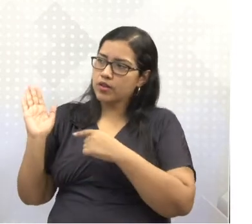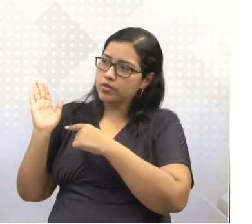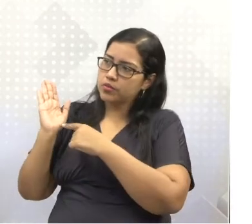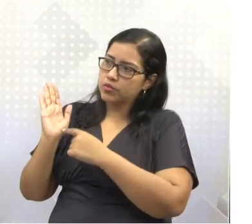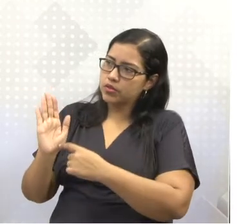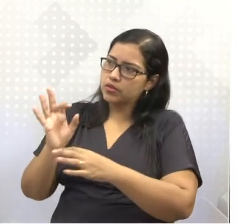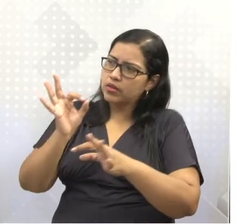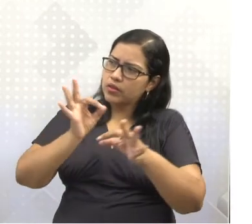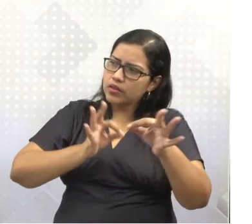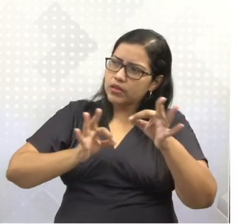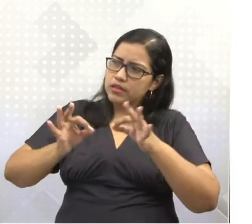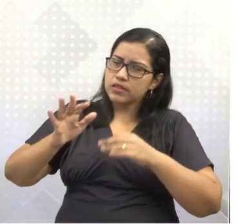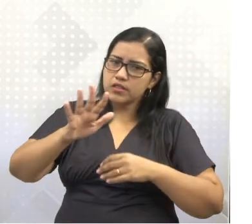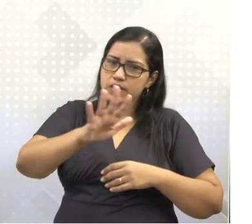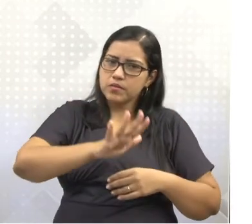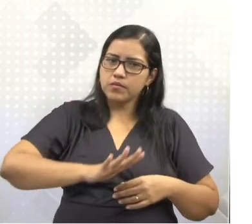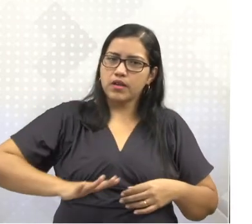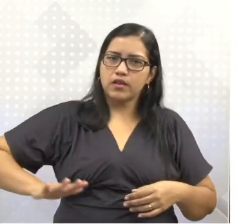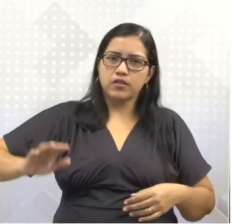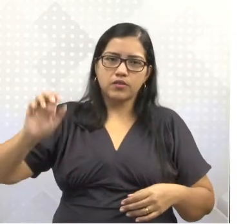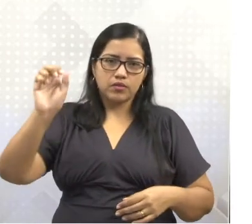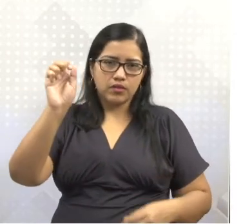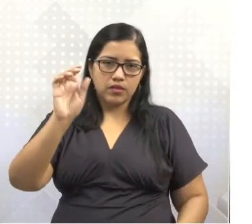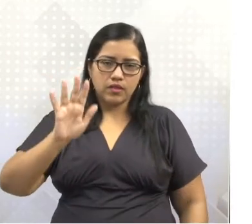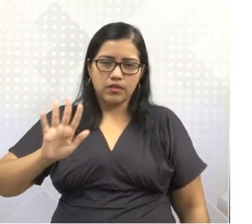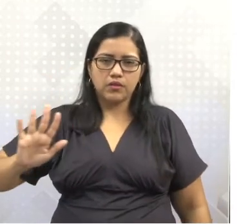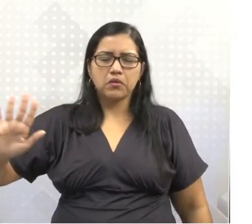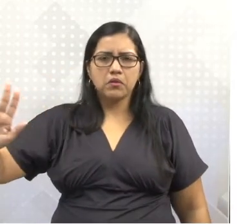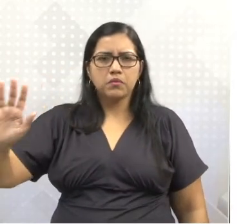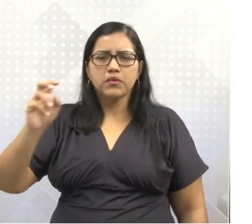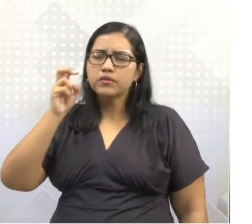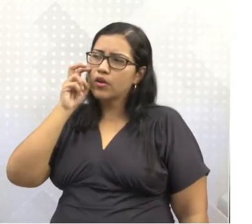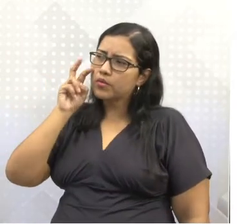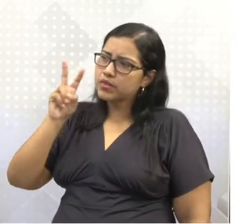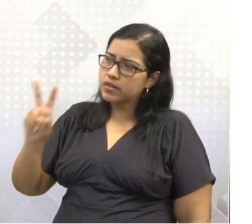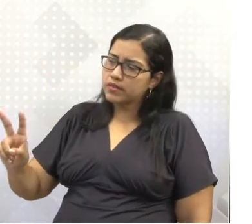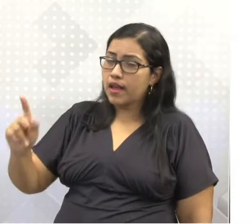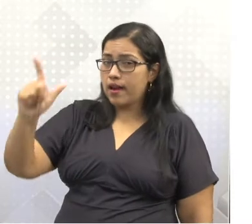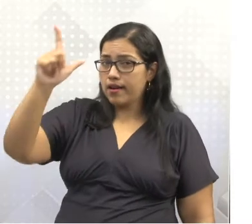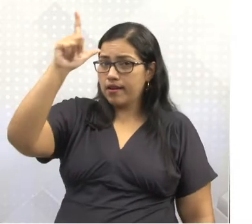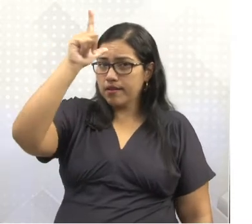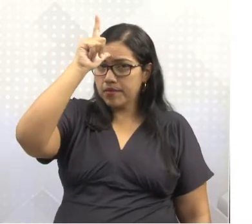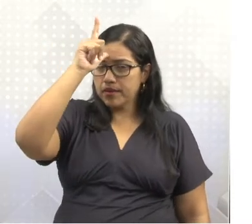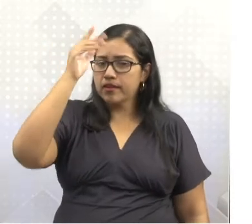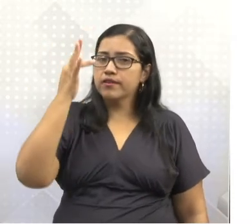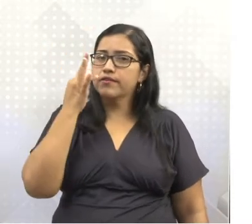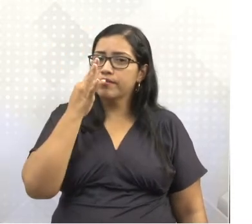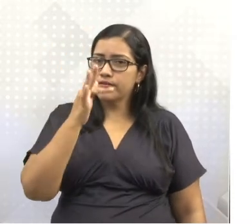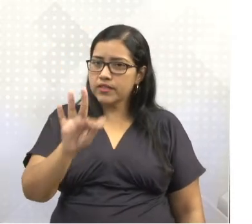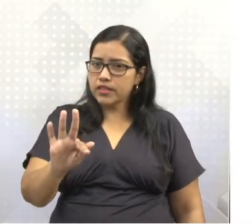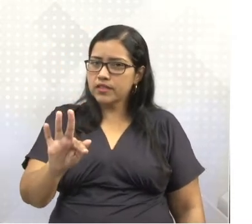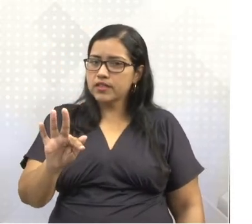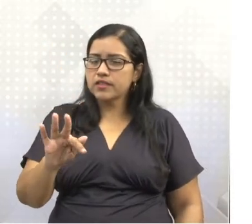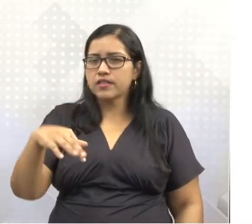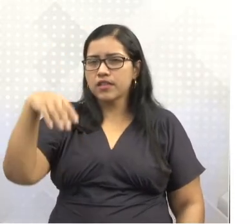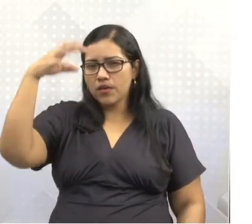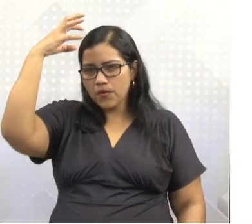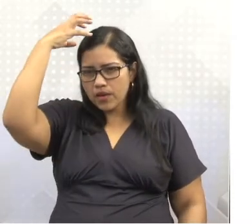organização do espaço. Observe que a Alemanha, França e o Reino Unido